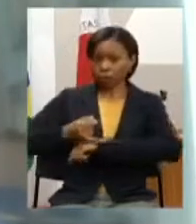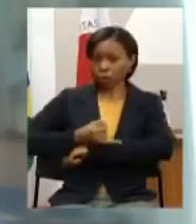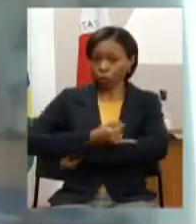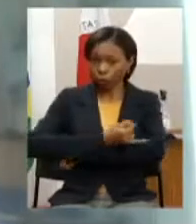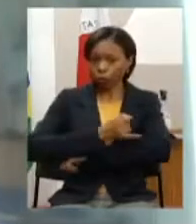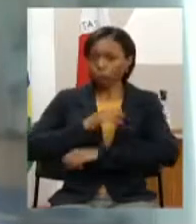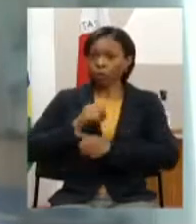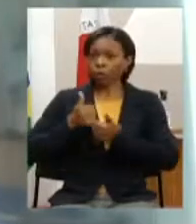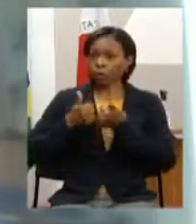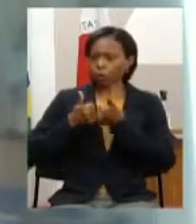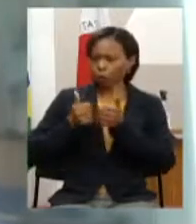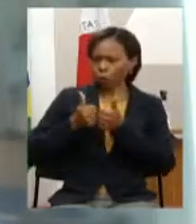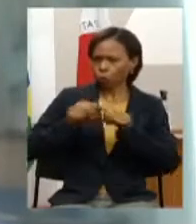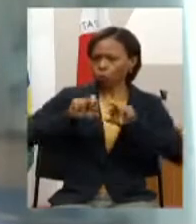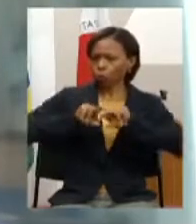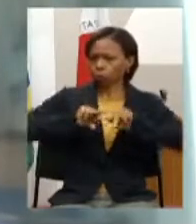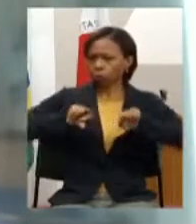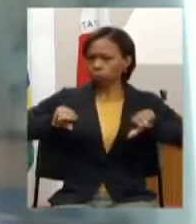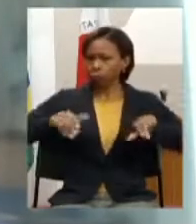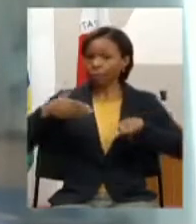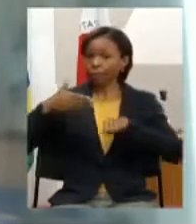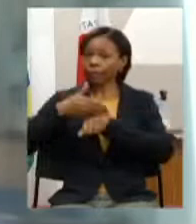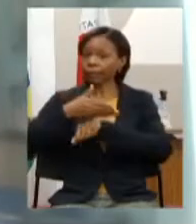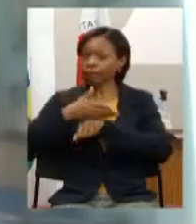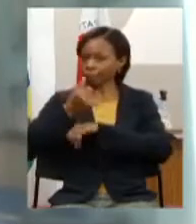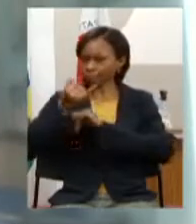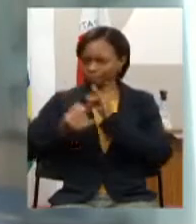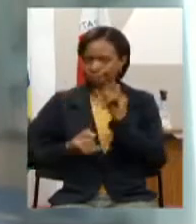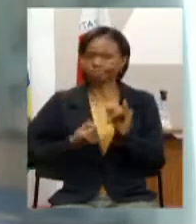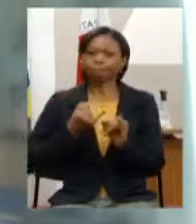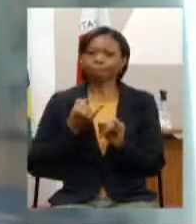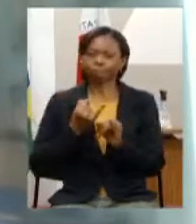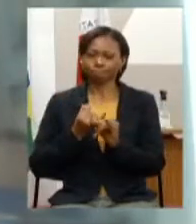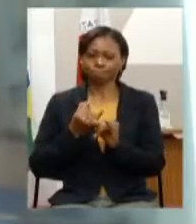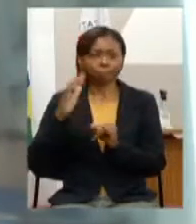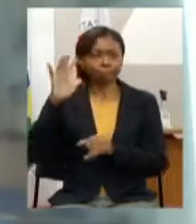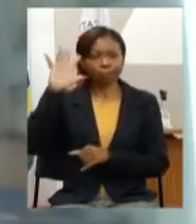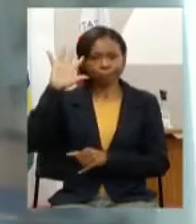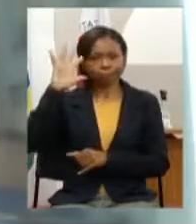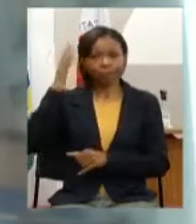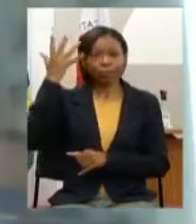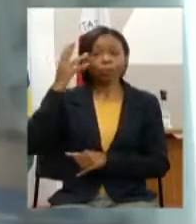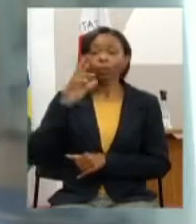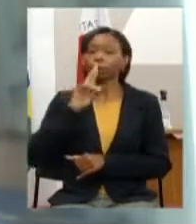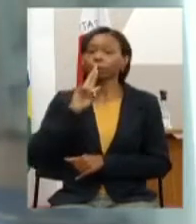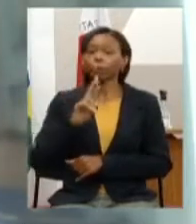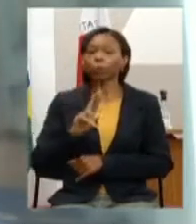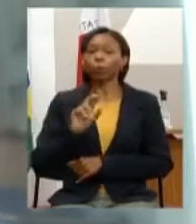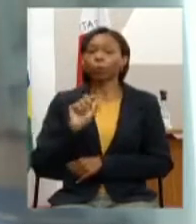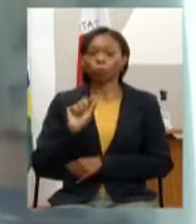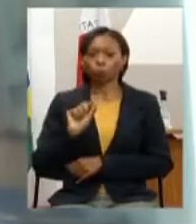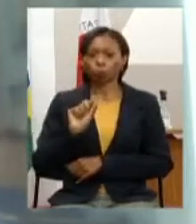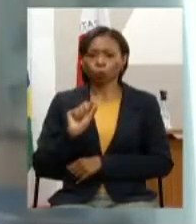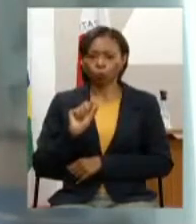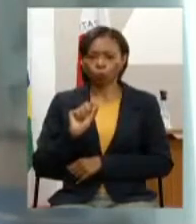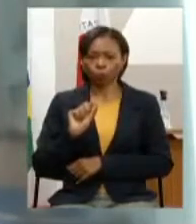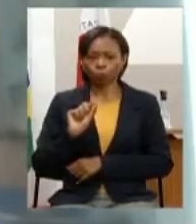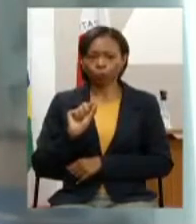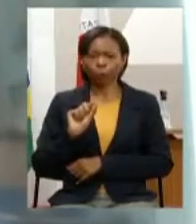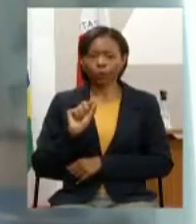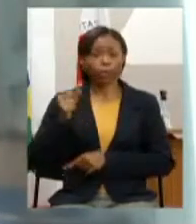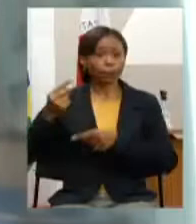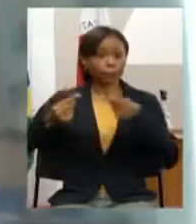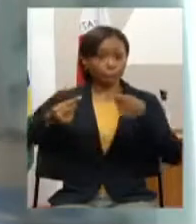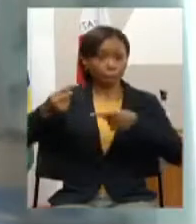transporte e o acesso à internet os resultados foram os seguintes como resultado das discussões